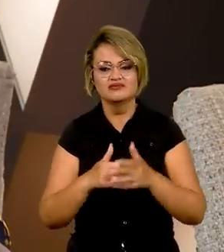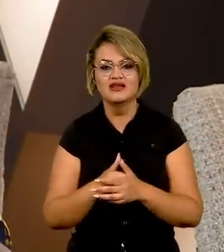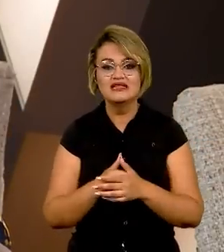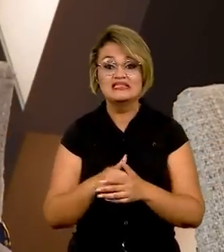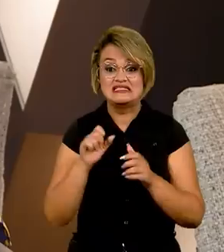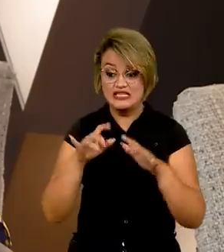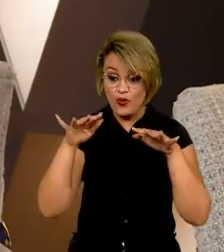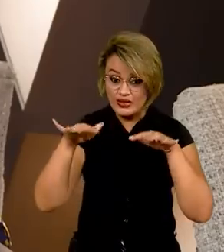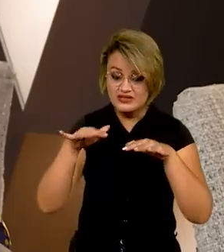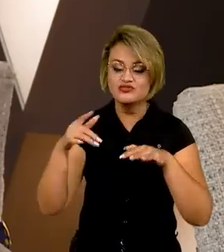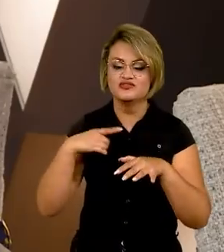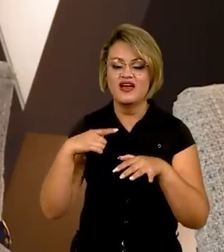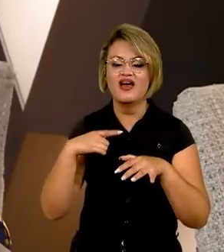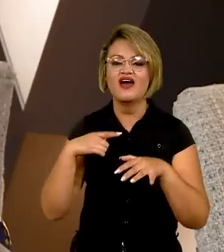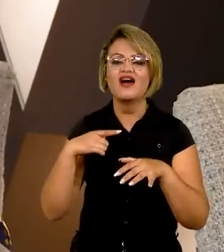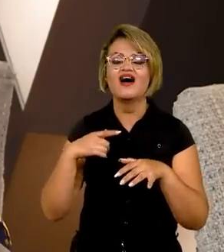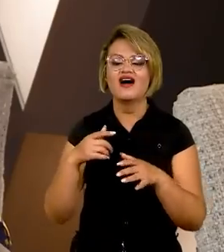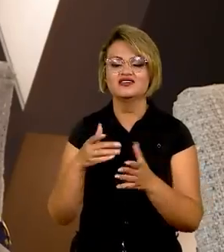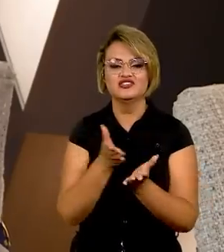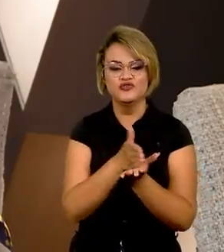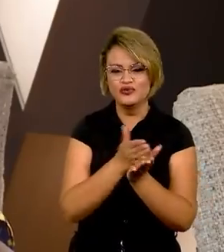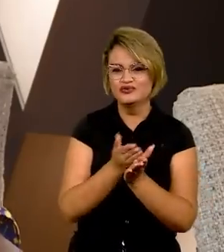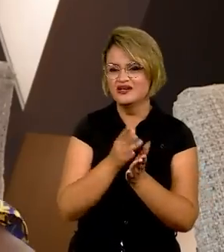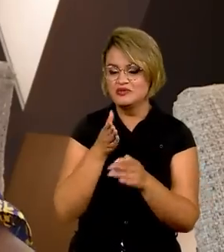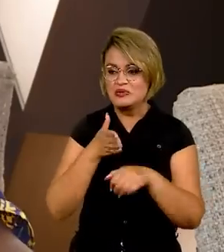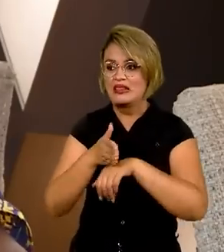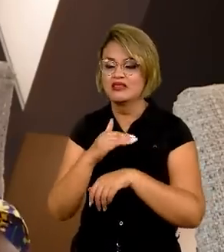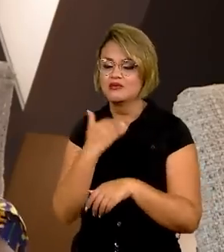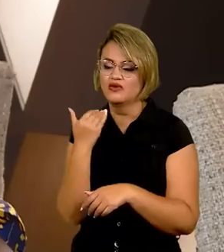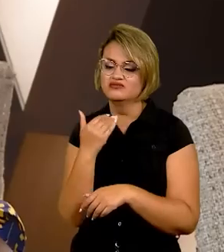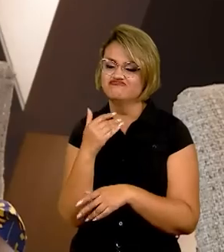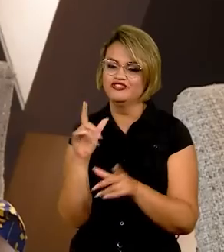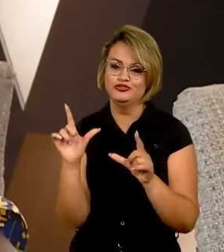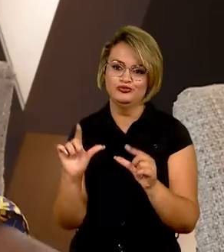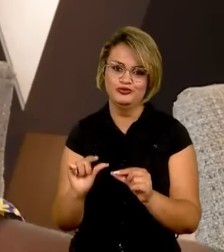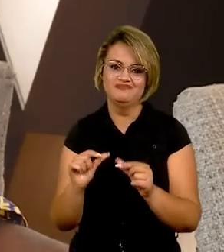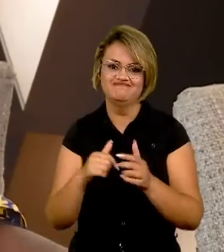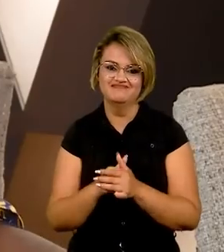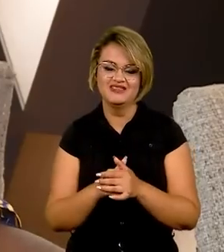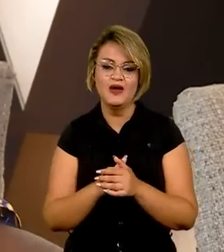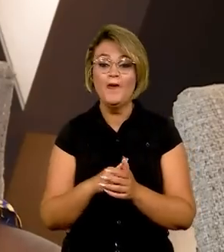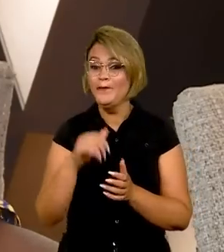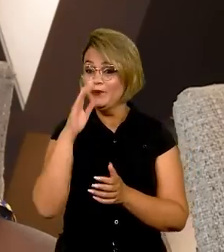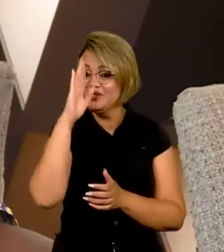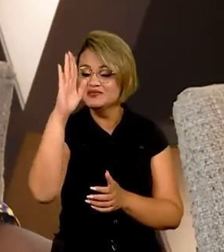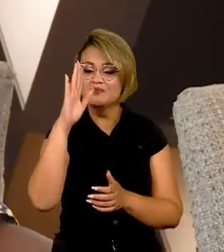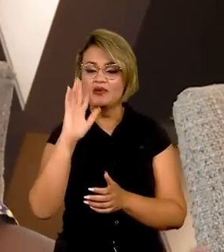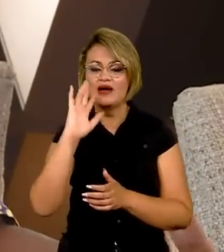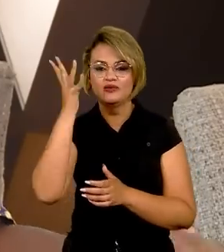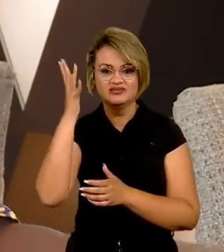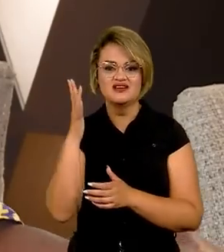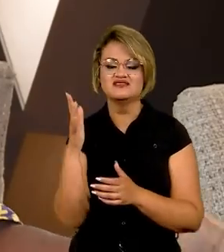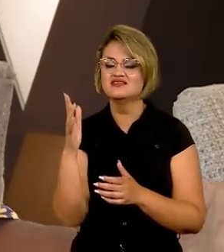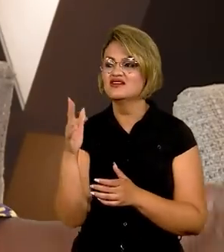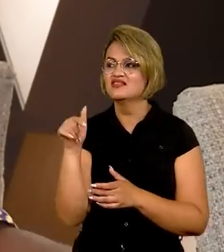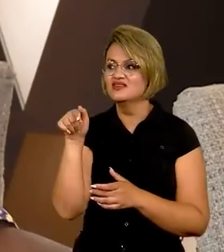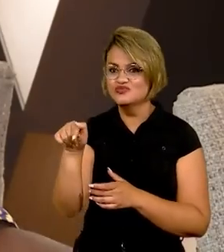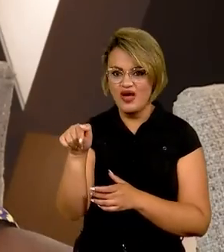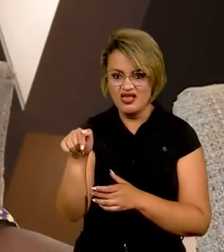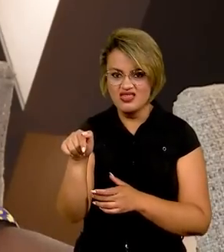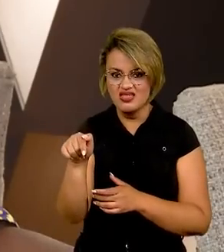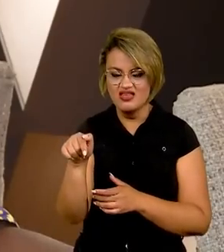deixaremos de morrer na travessia dos oceanos. Porque o principal fenômeno que gerou esta vaga